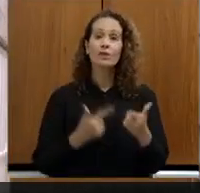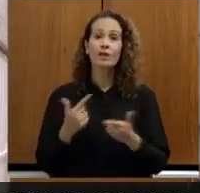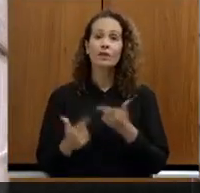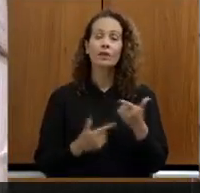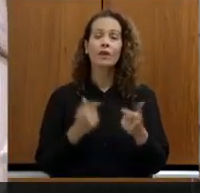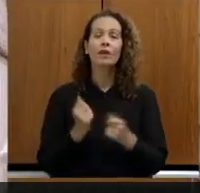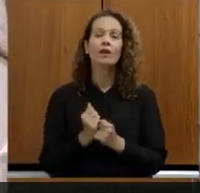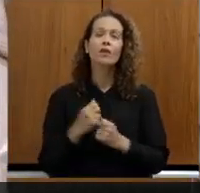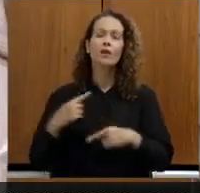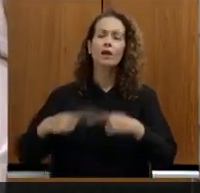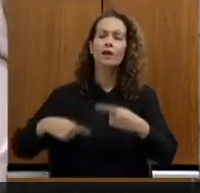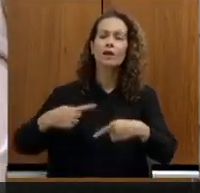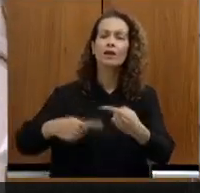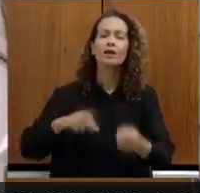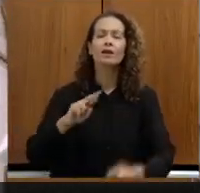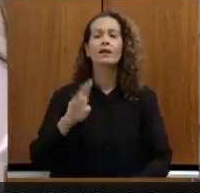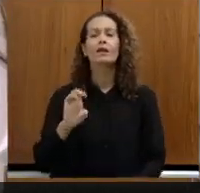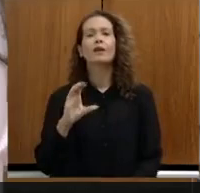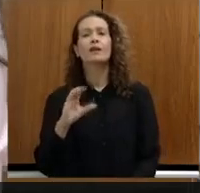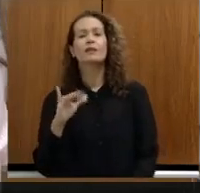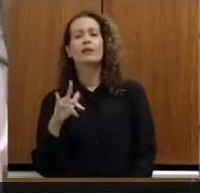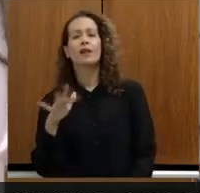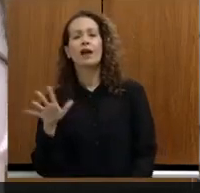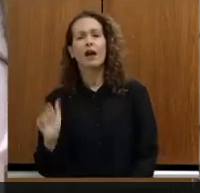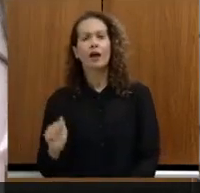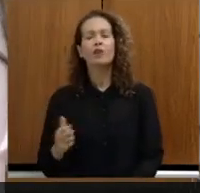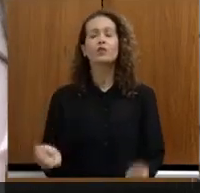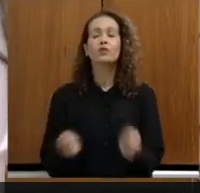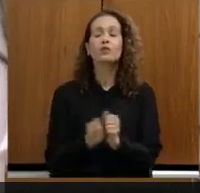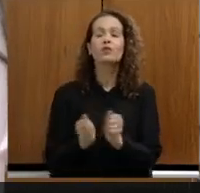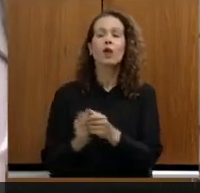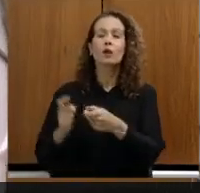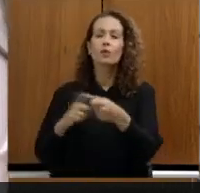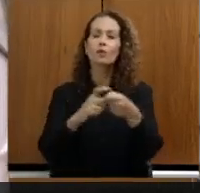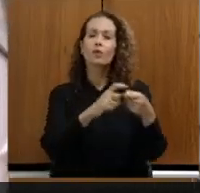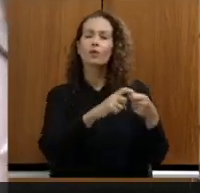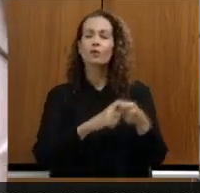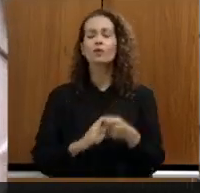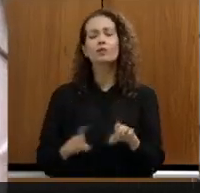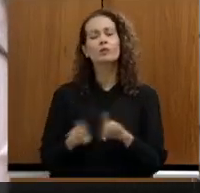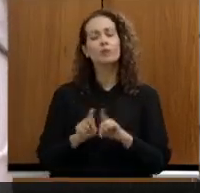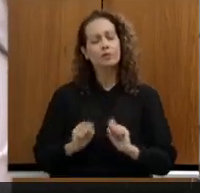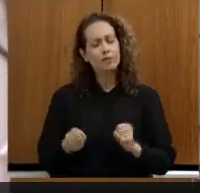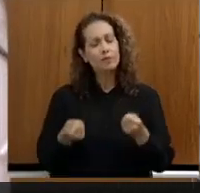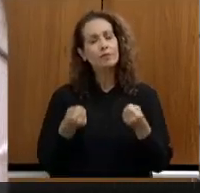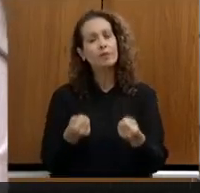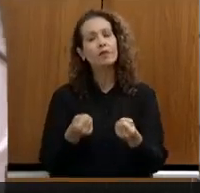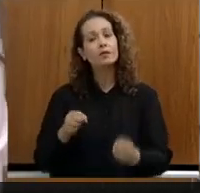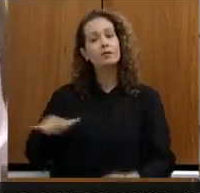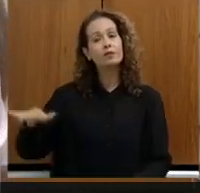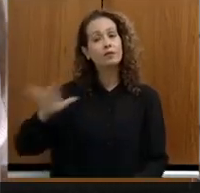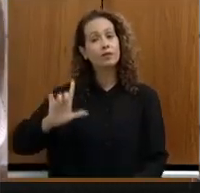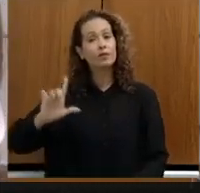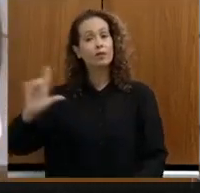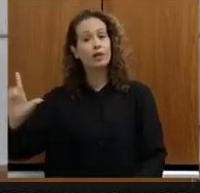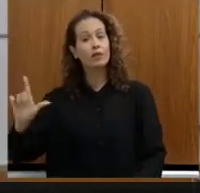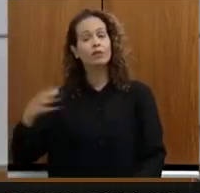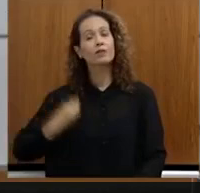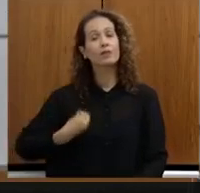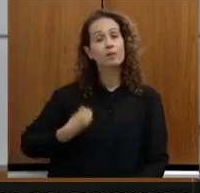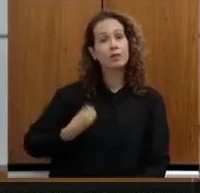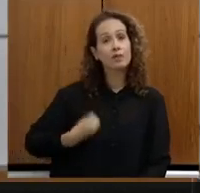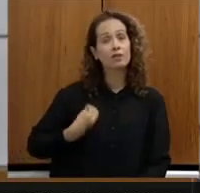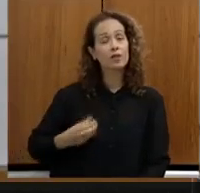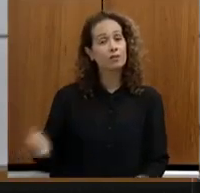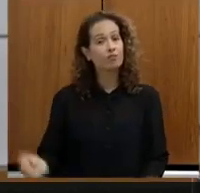reciclagem que você fez juntar os consórcios, pedir que você empenhasse para que o pessoal do leste tivesse uma participação efetiva